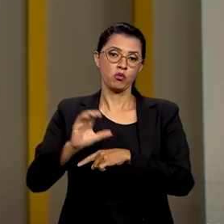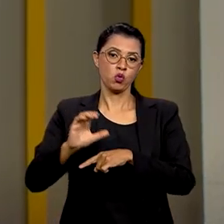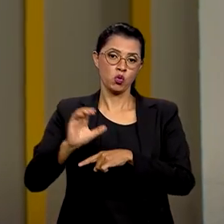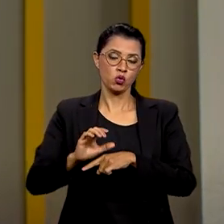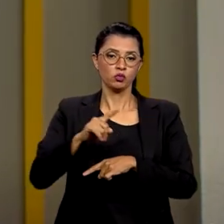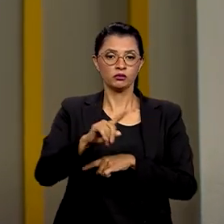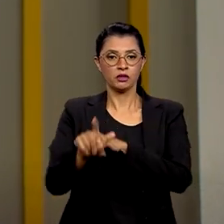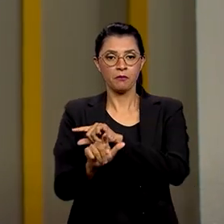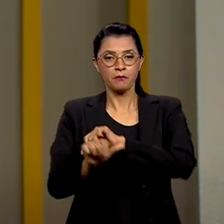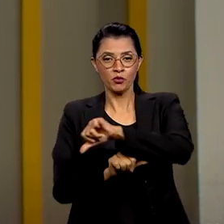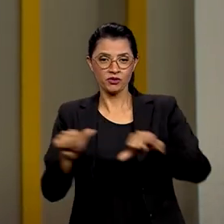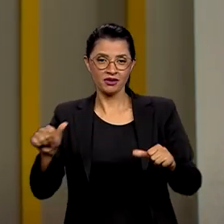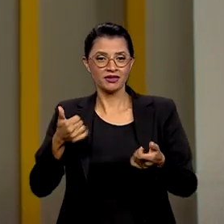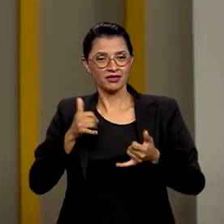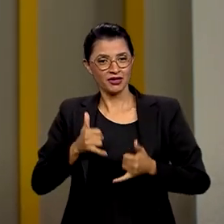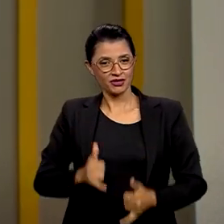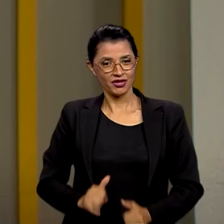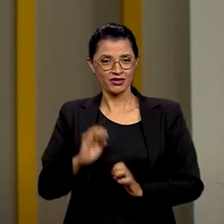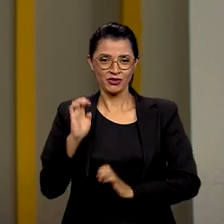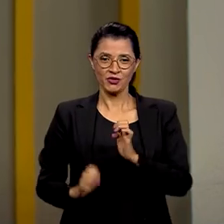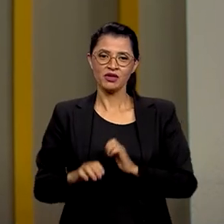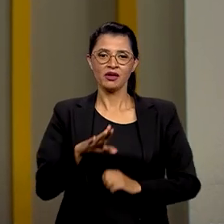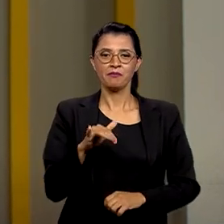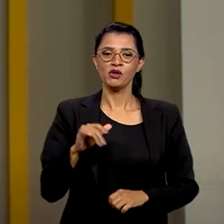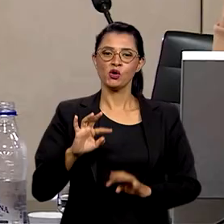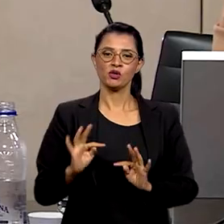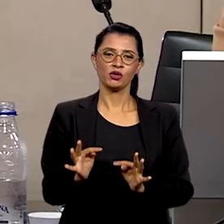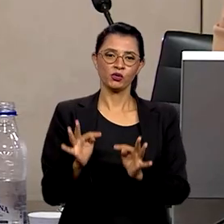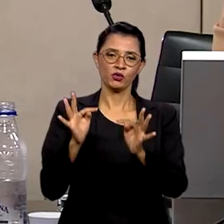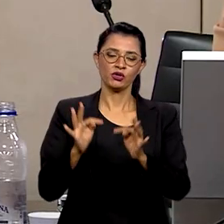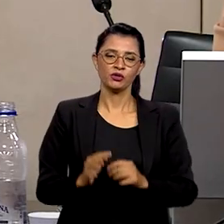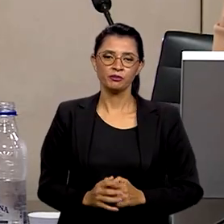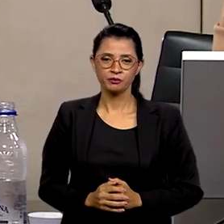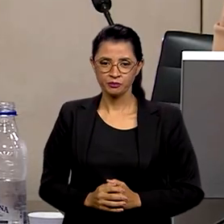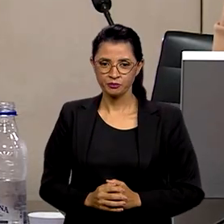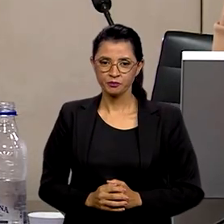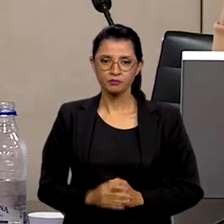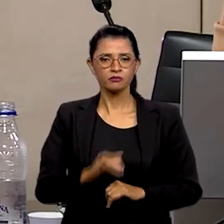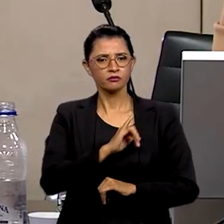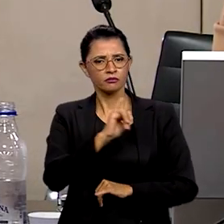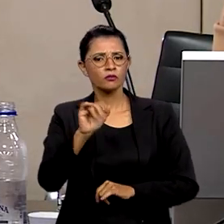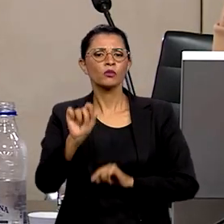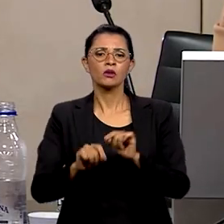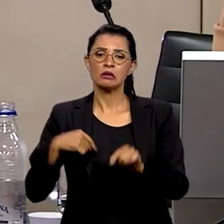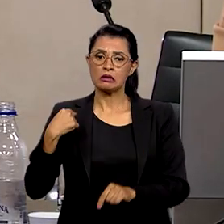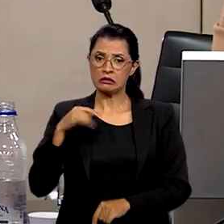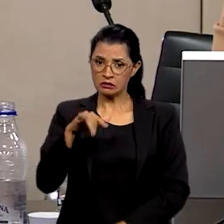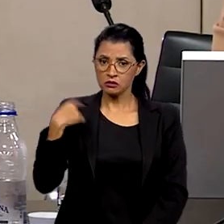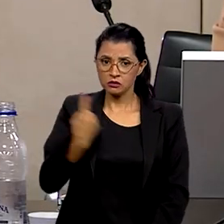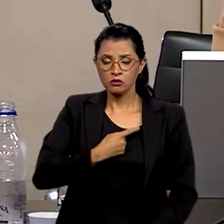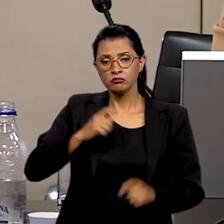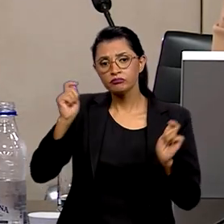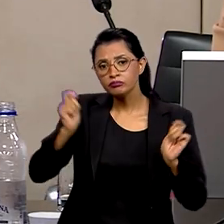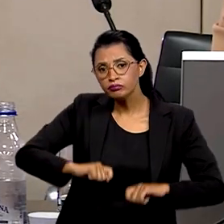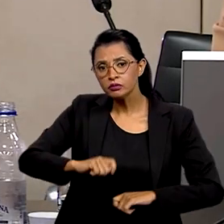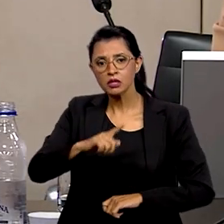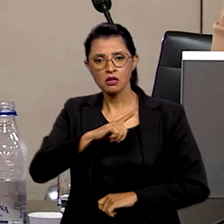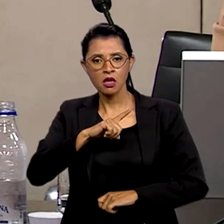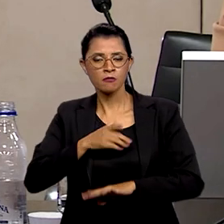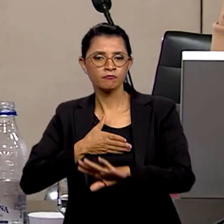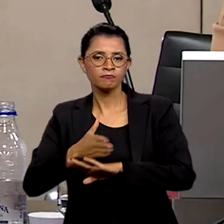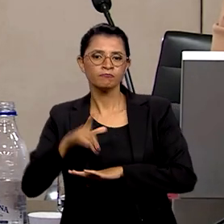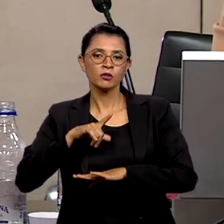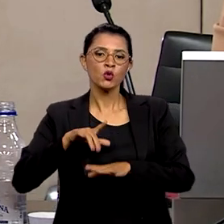transição energética da indústria e biotecnologia. Tenho dito que se a gente tiver a capacidade de